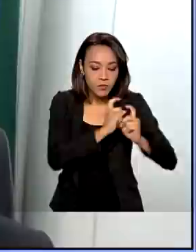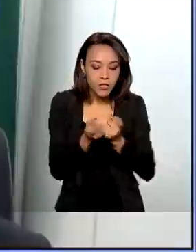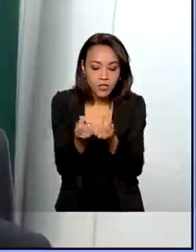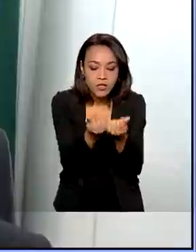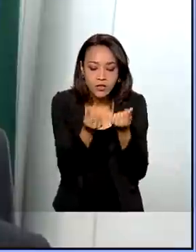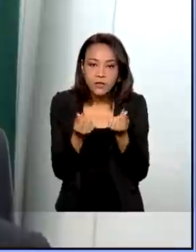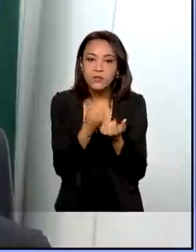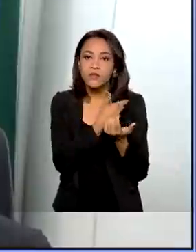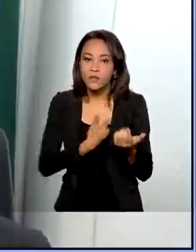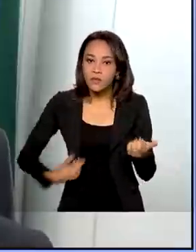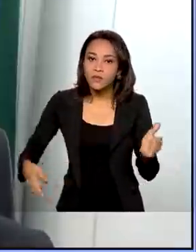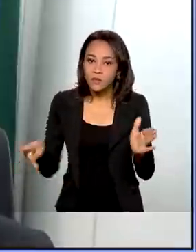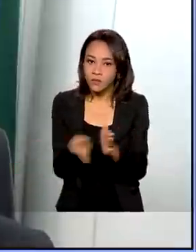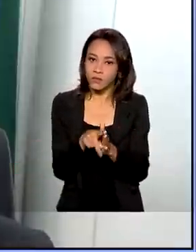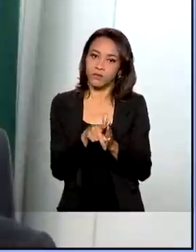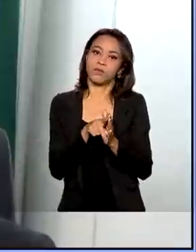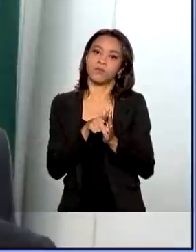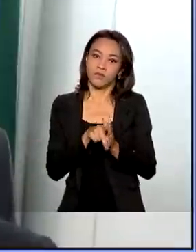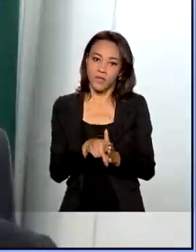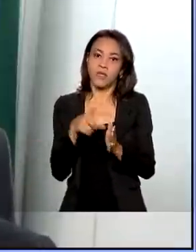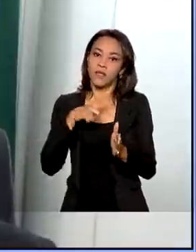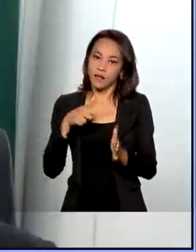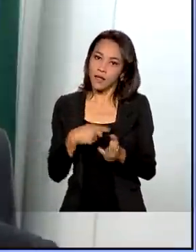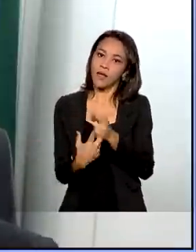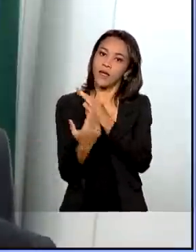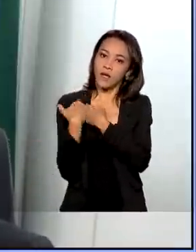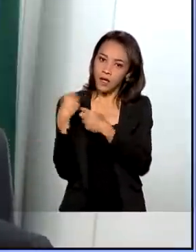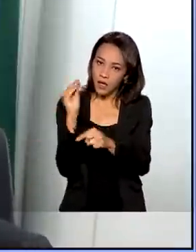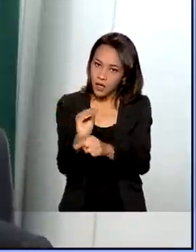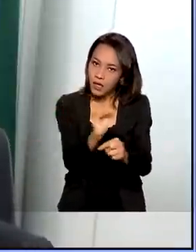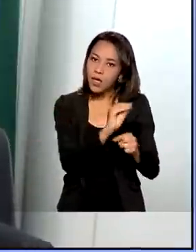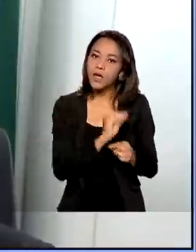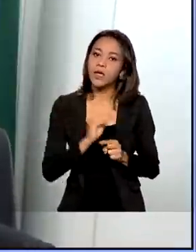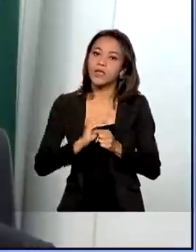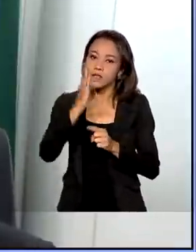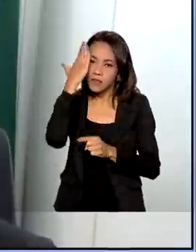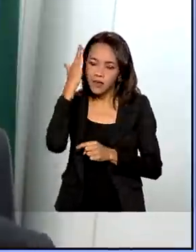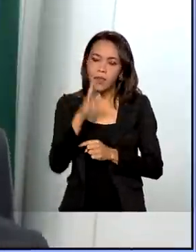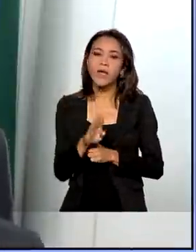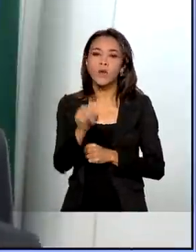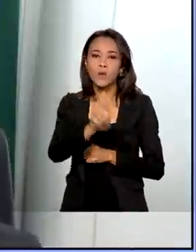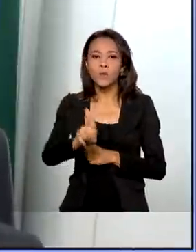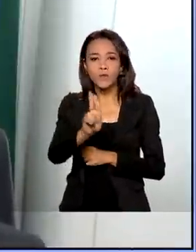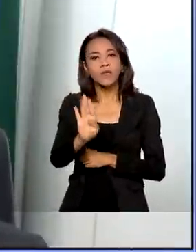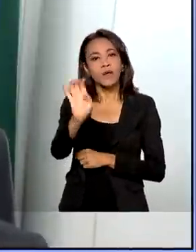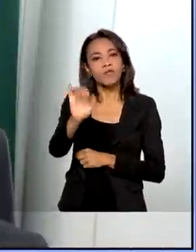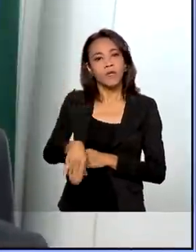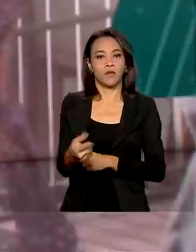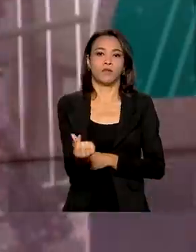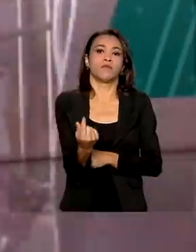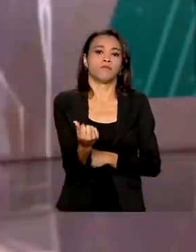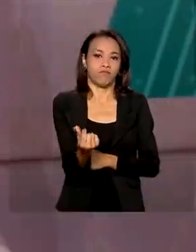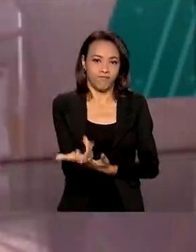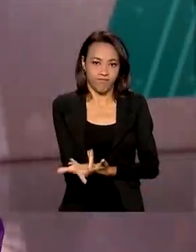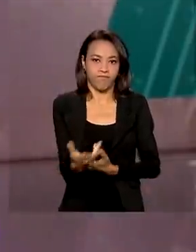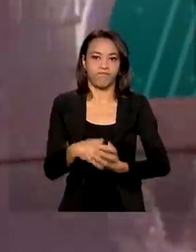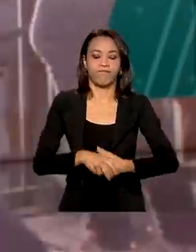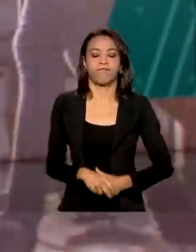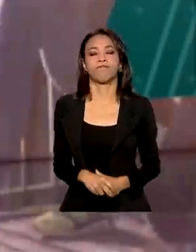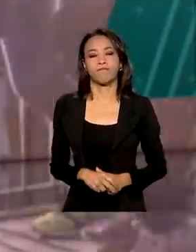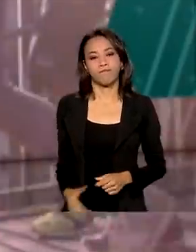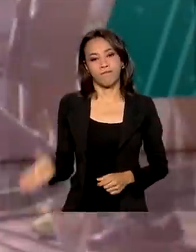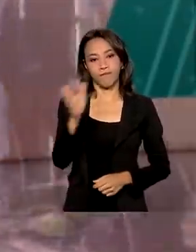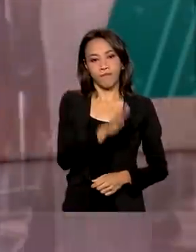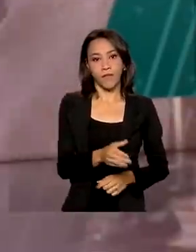o munos de cuidar da boa e regular aplicação do dinheiro público. O